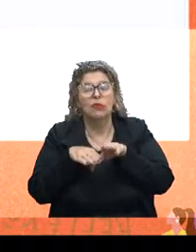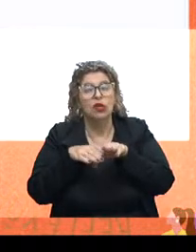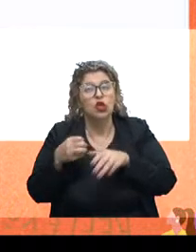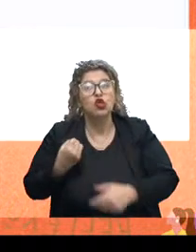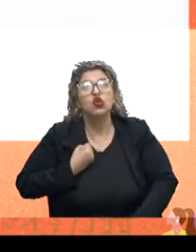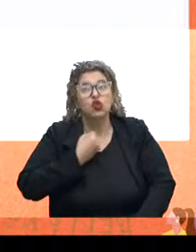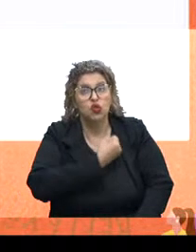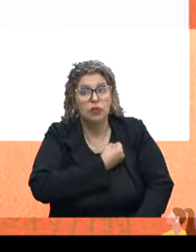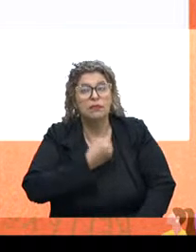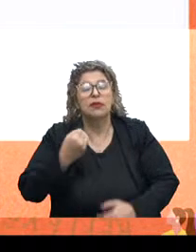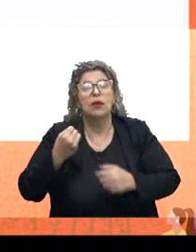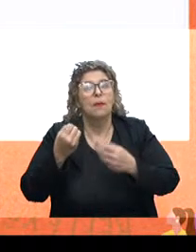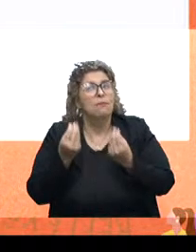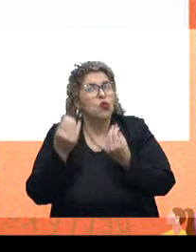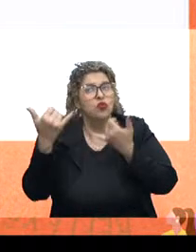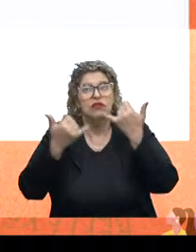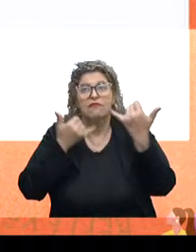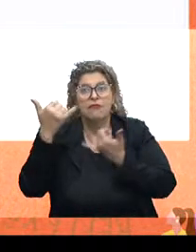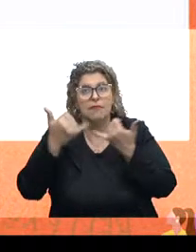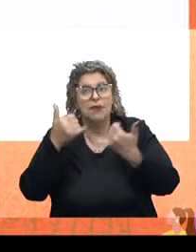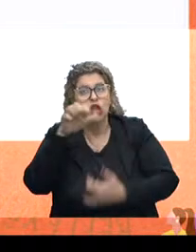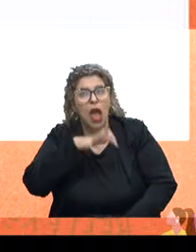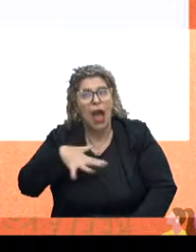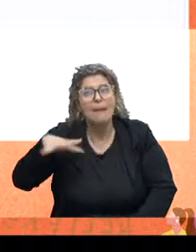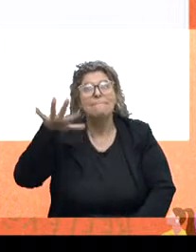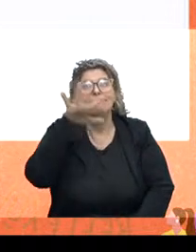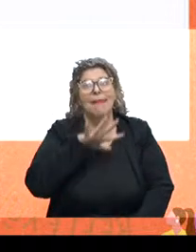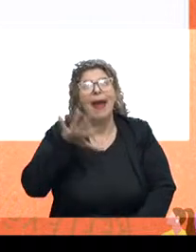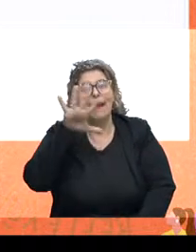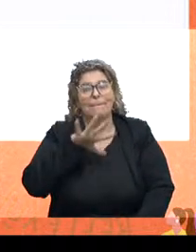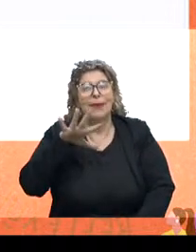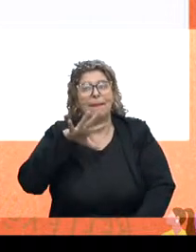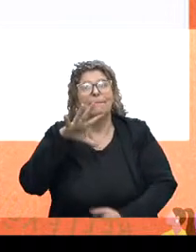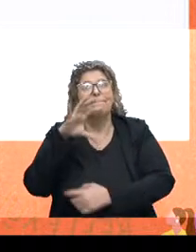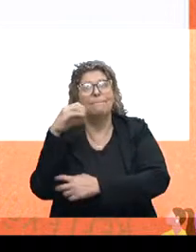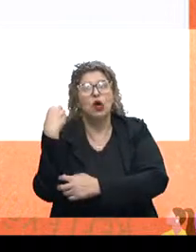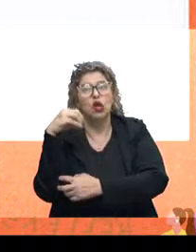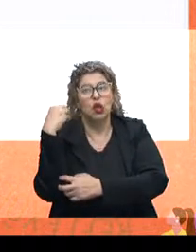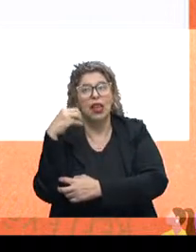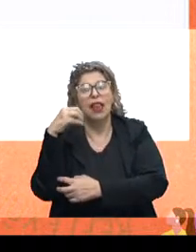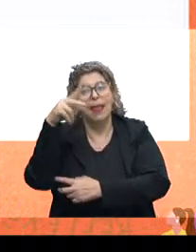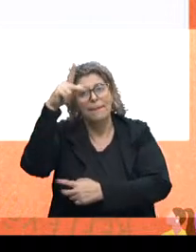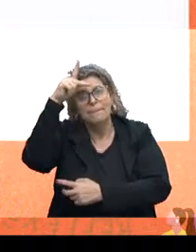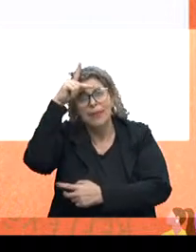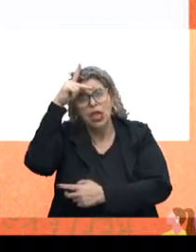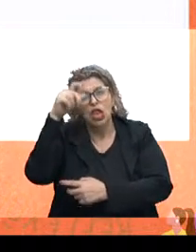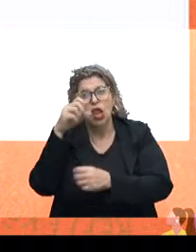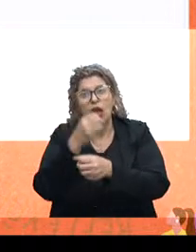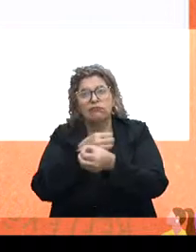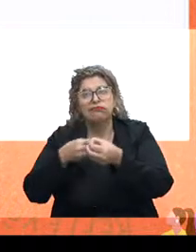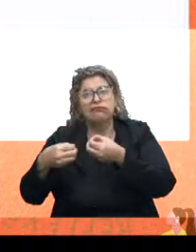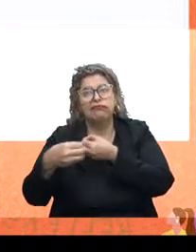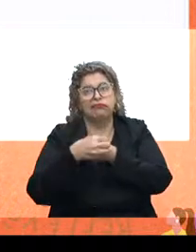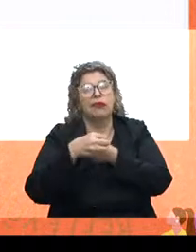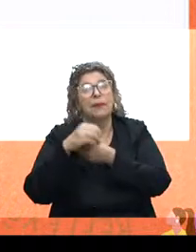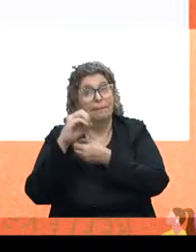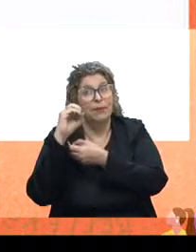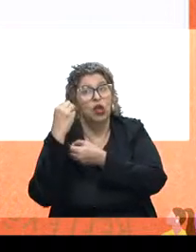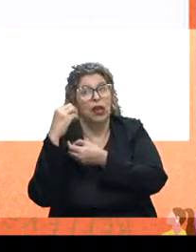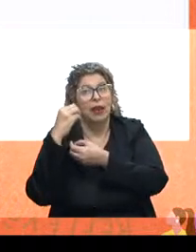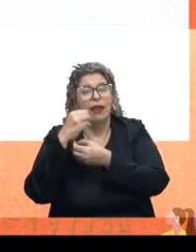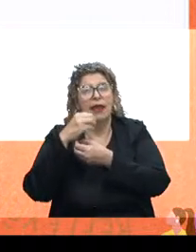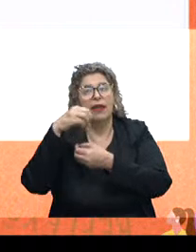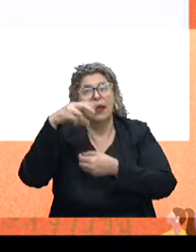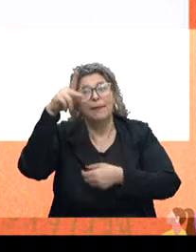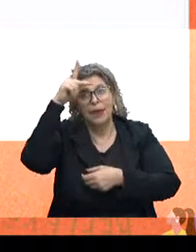trazem muita informação. Se a gente olhar no mapa, Porto Alegre, Pelotas, as regiões de Porto Alegre, Metropolitana e a região de Pelotas,